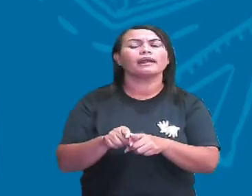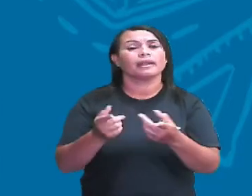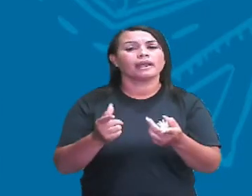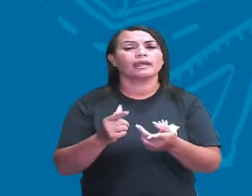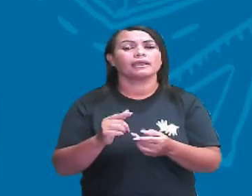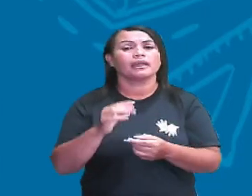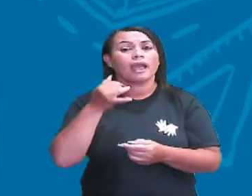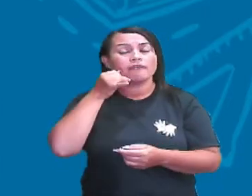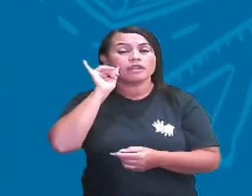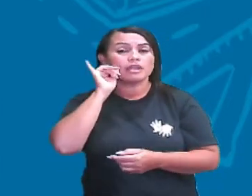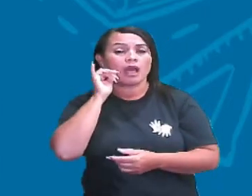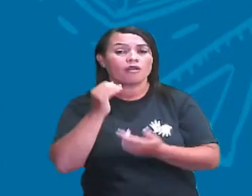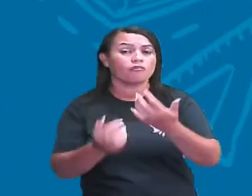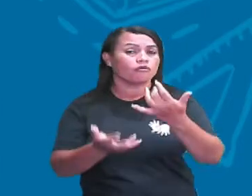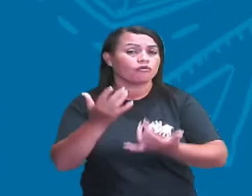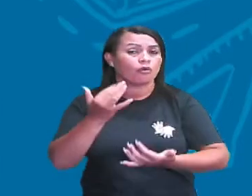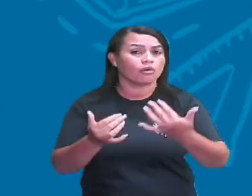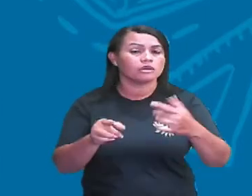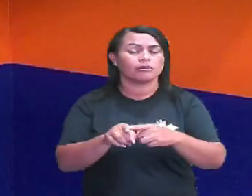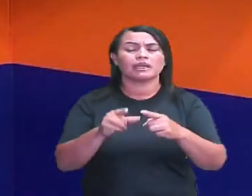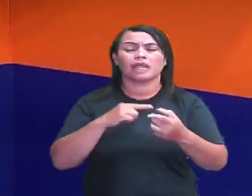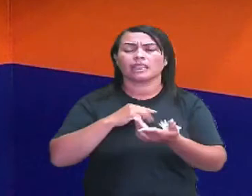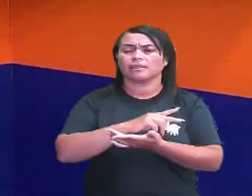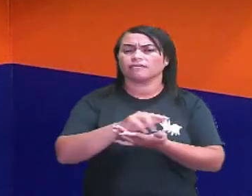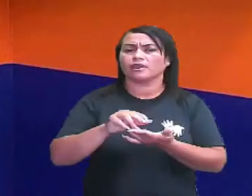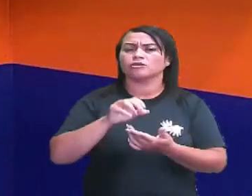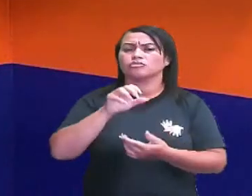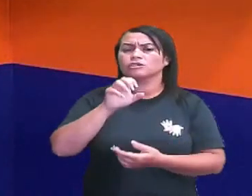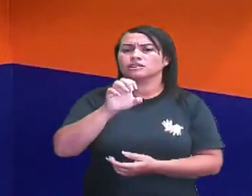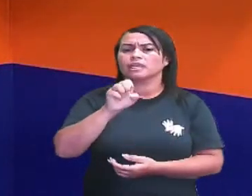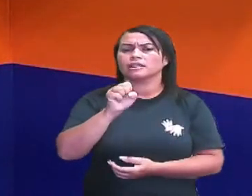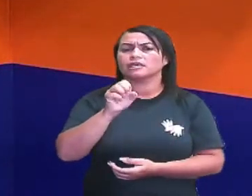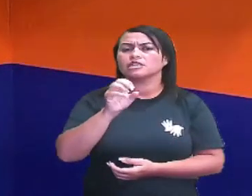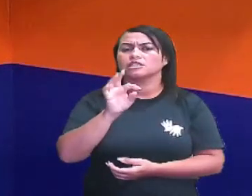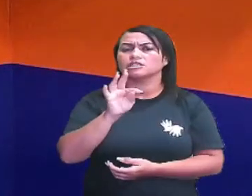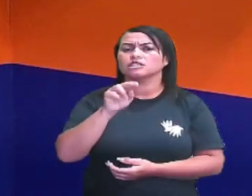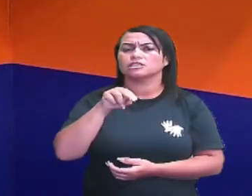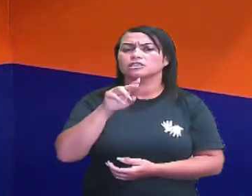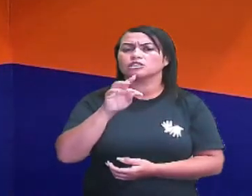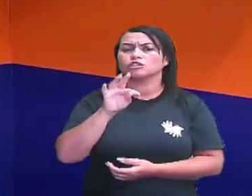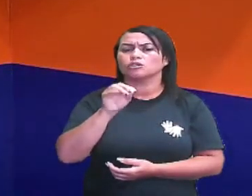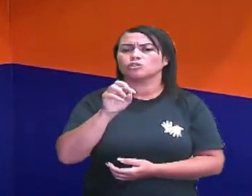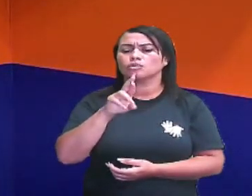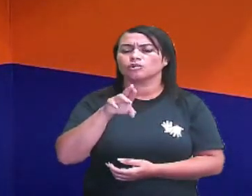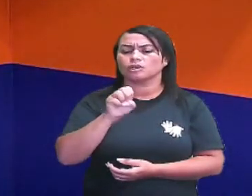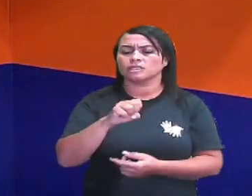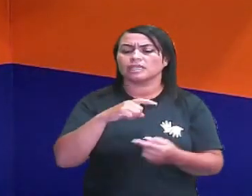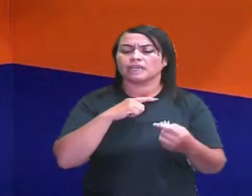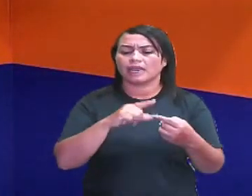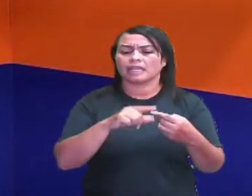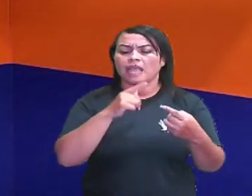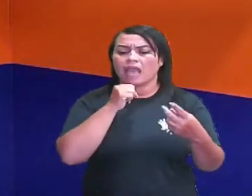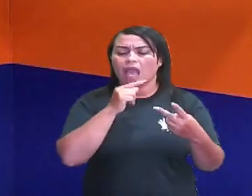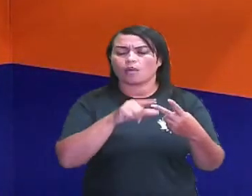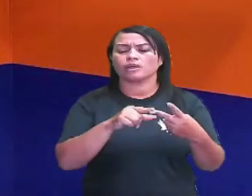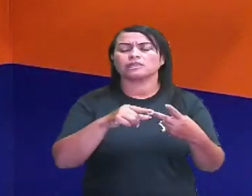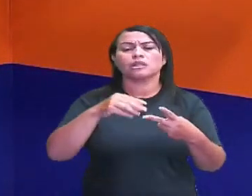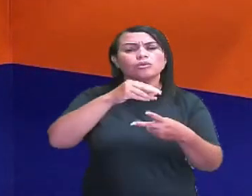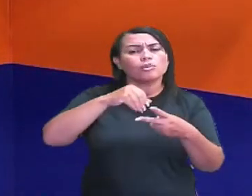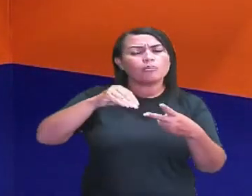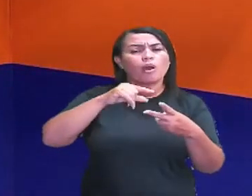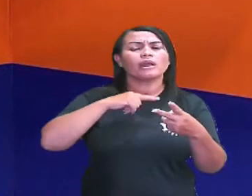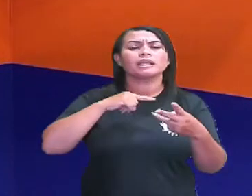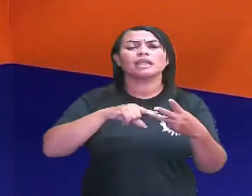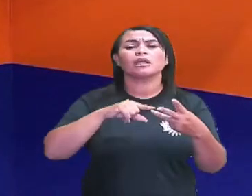um incêndio, você pode utilizar diversos tipos de extintores, como extintores de água, extintores de pó químico ou extintores à base de